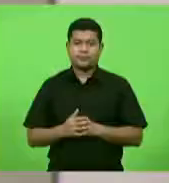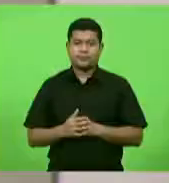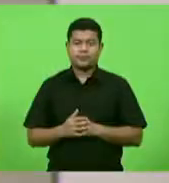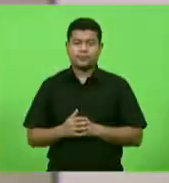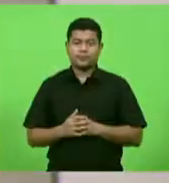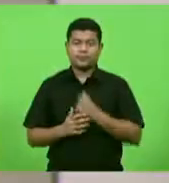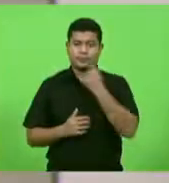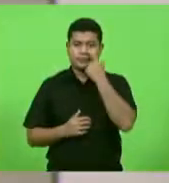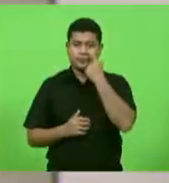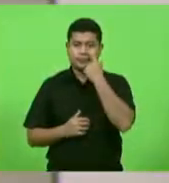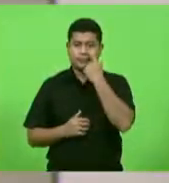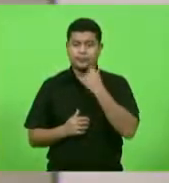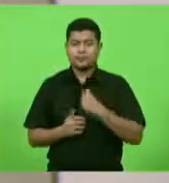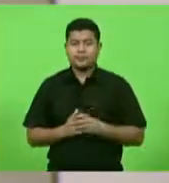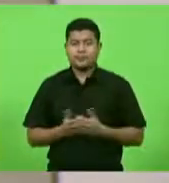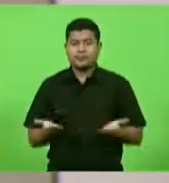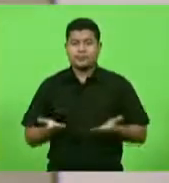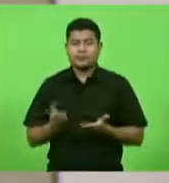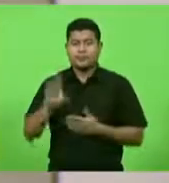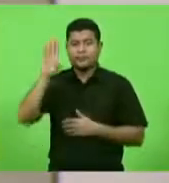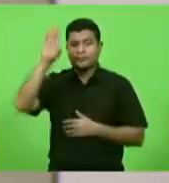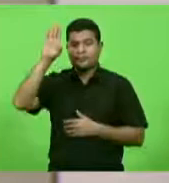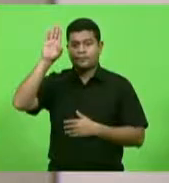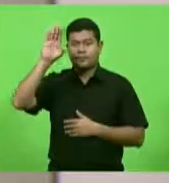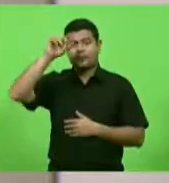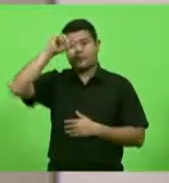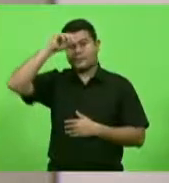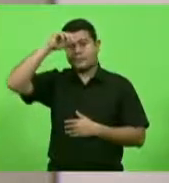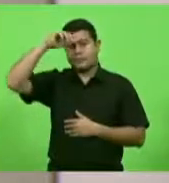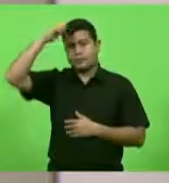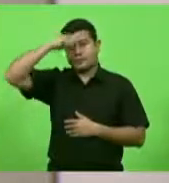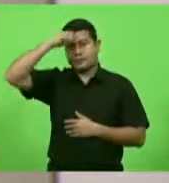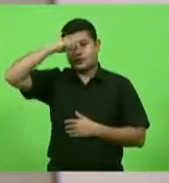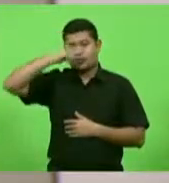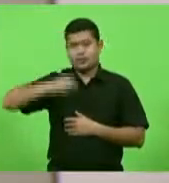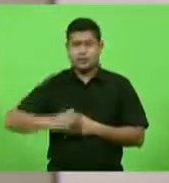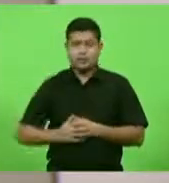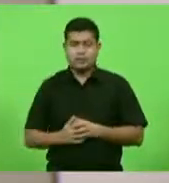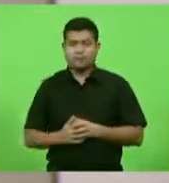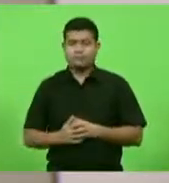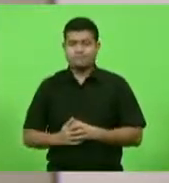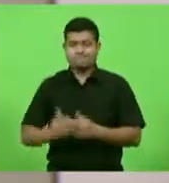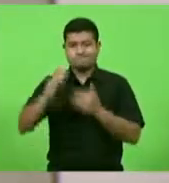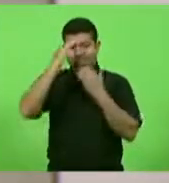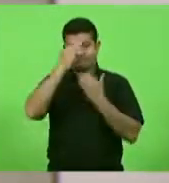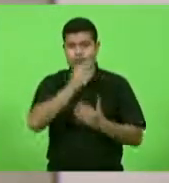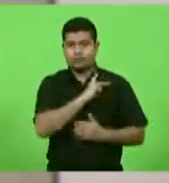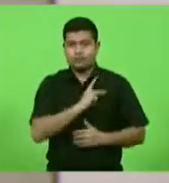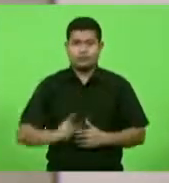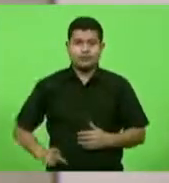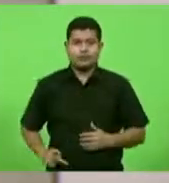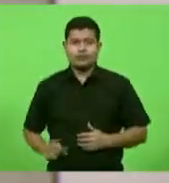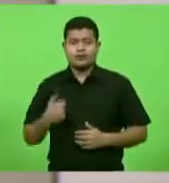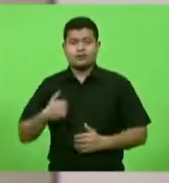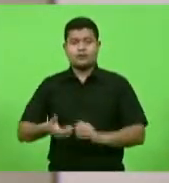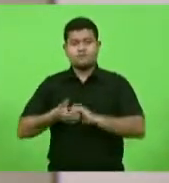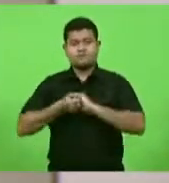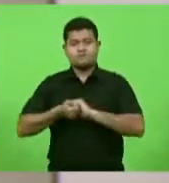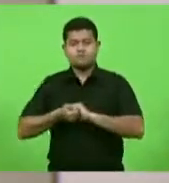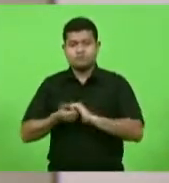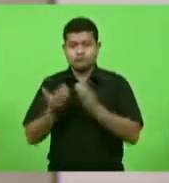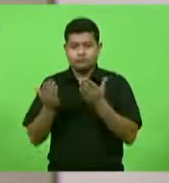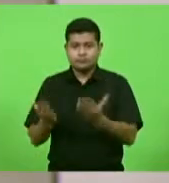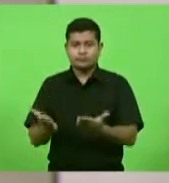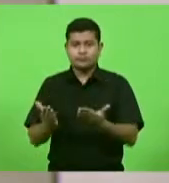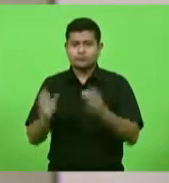A palavra do deputado Maurício Scudilark. Obrigado, senhor presidente, queria saudar de uma forma